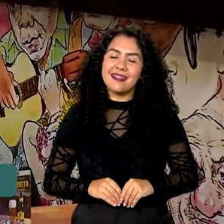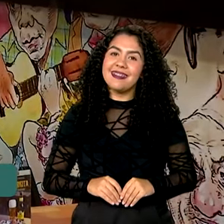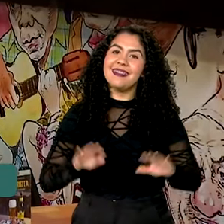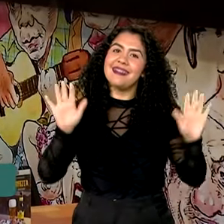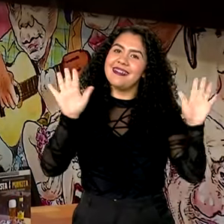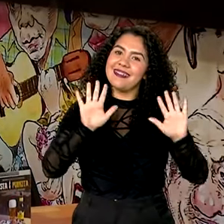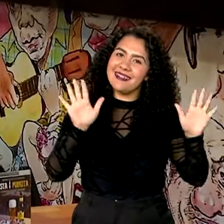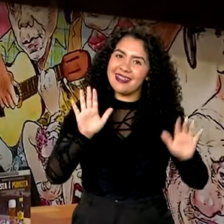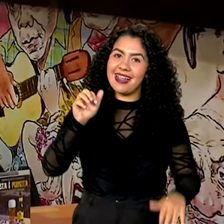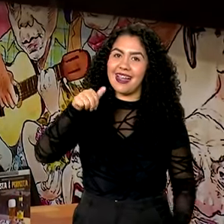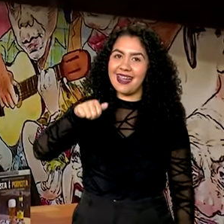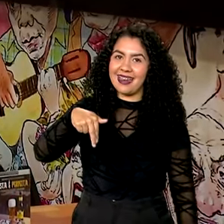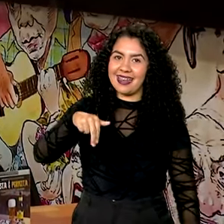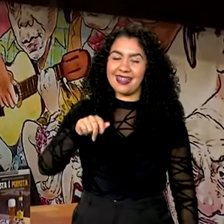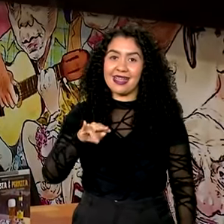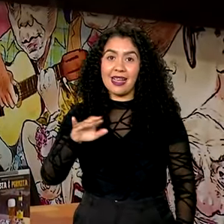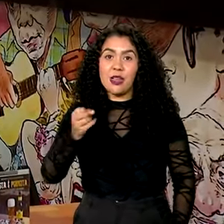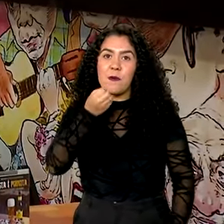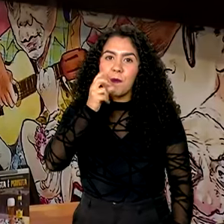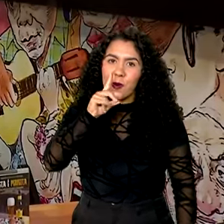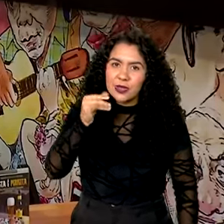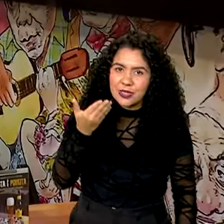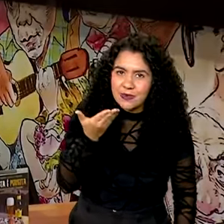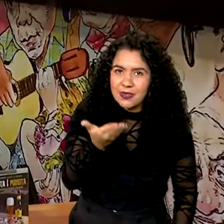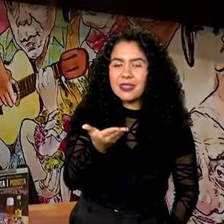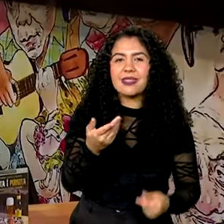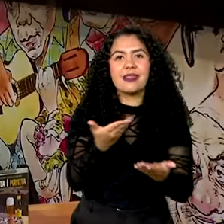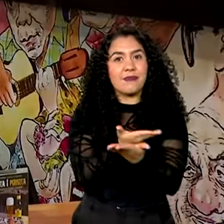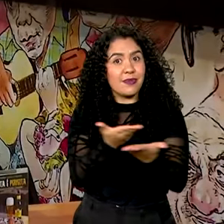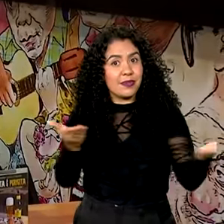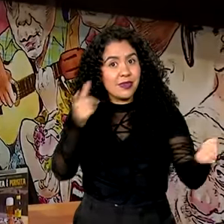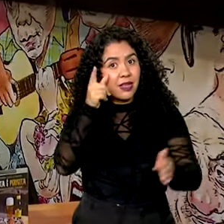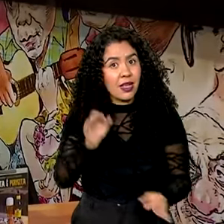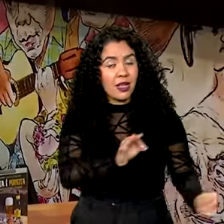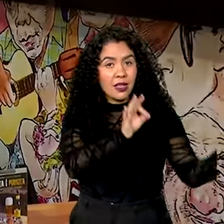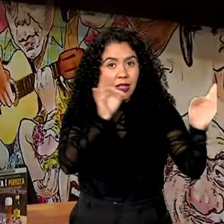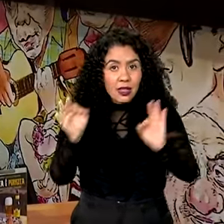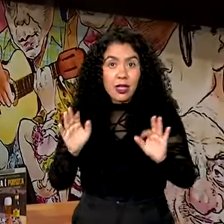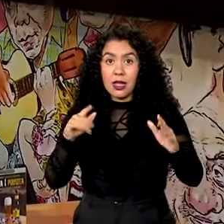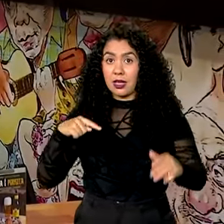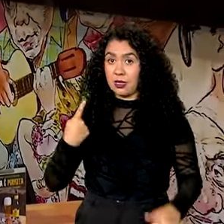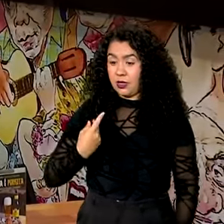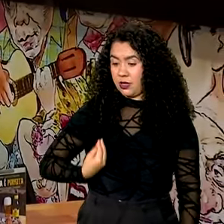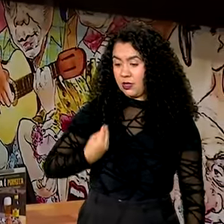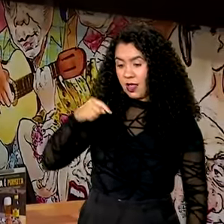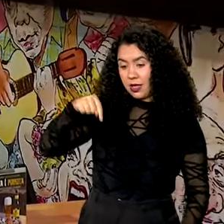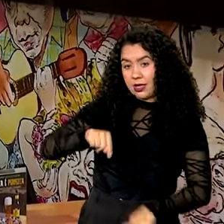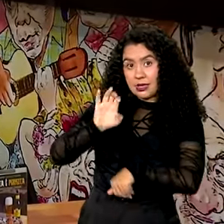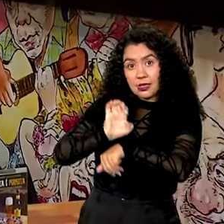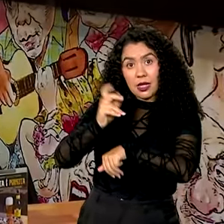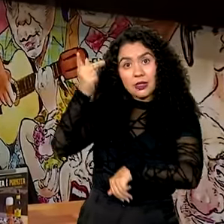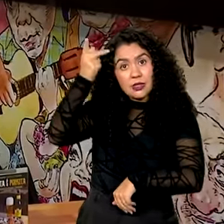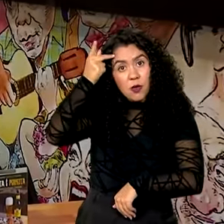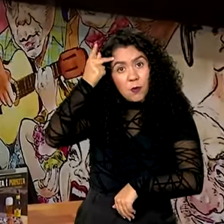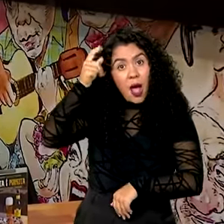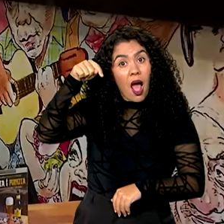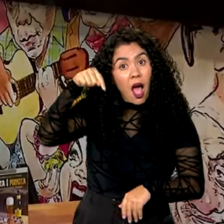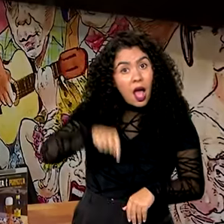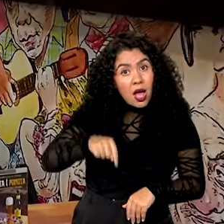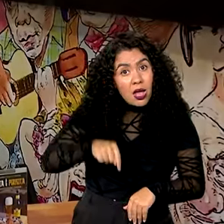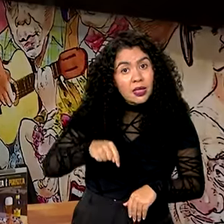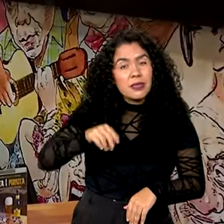Oi, Natália, tudo bem? Bom dia para você, bom dia para todo mundo. Olha, a gente está em São Paulo, São Paulo é uma das cidades mais